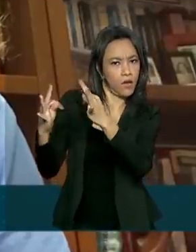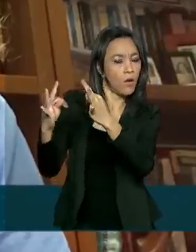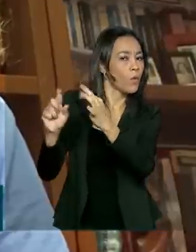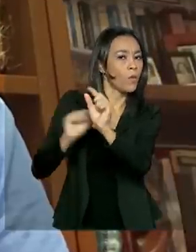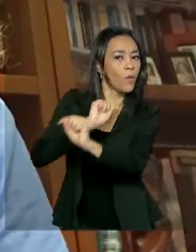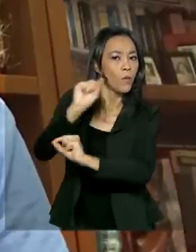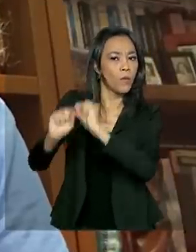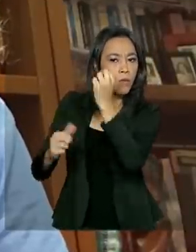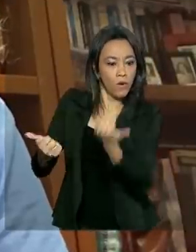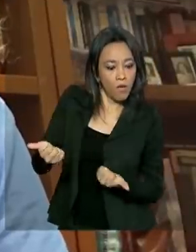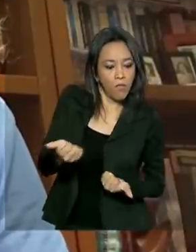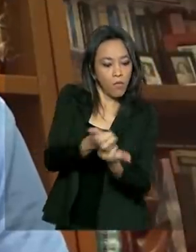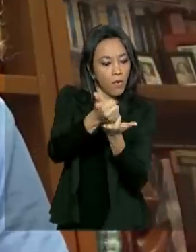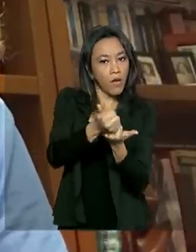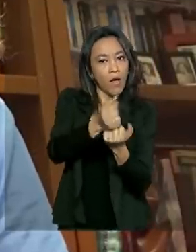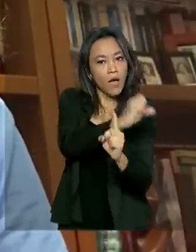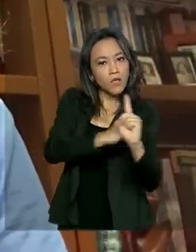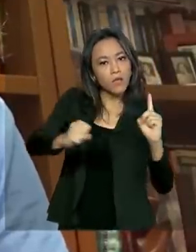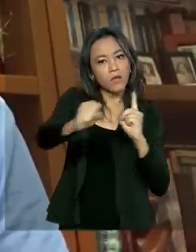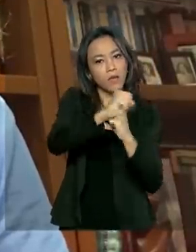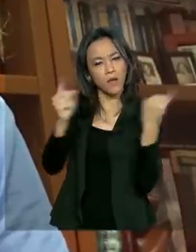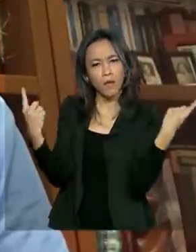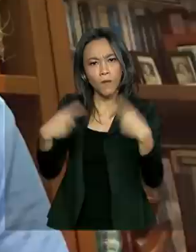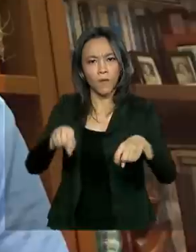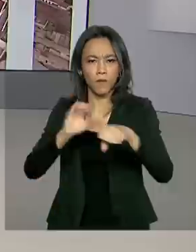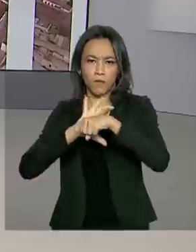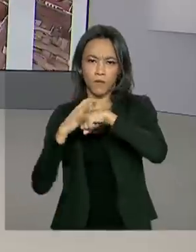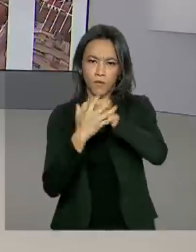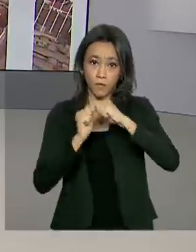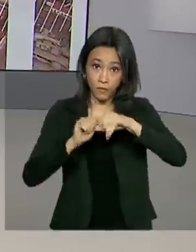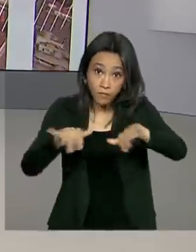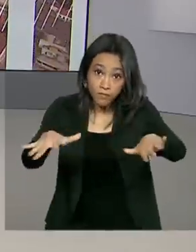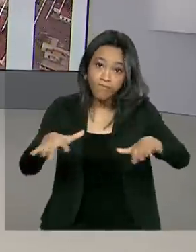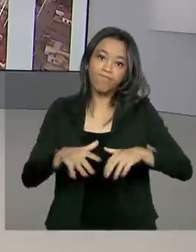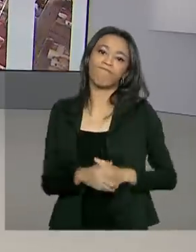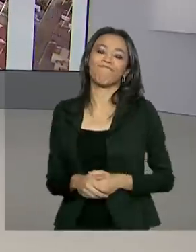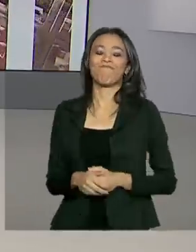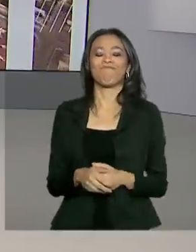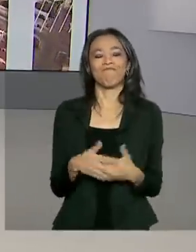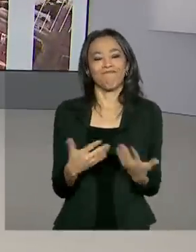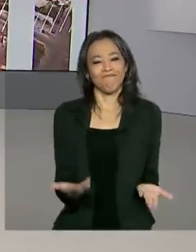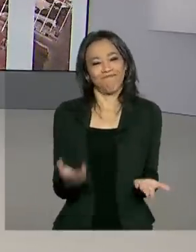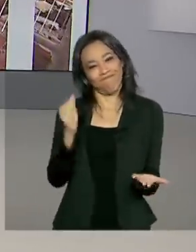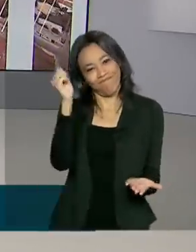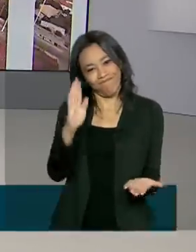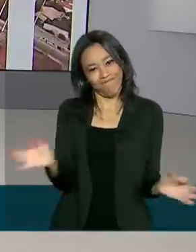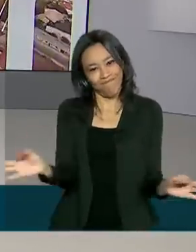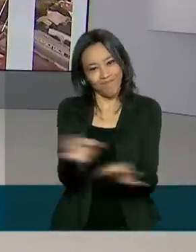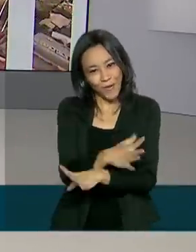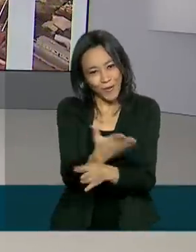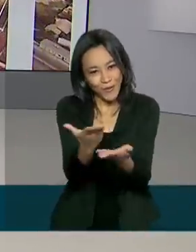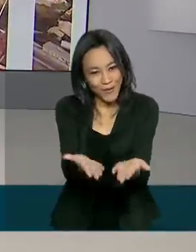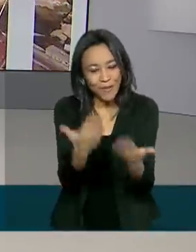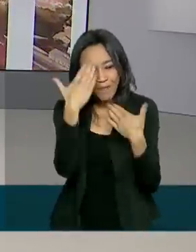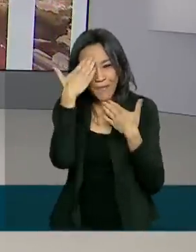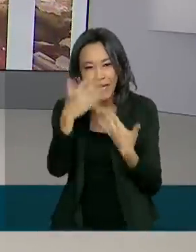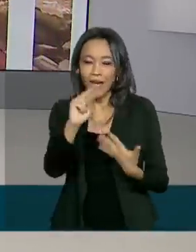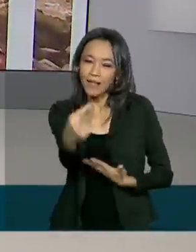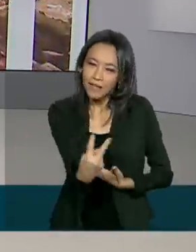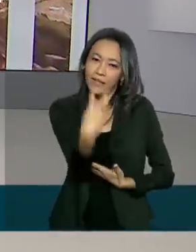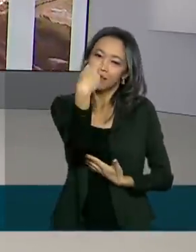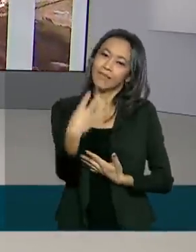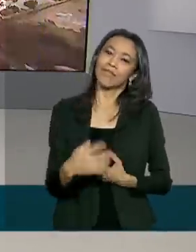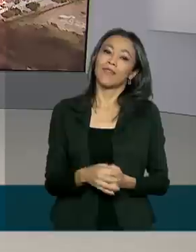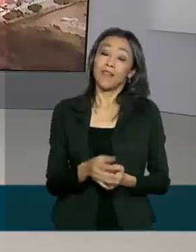apoiar a sociedade no combate ao coronavírus. O Brasil em Dia fica por aqui. Obrigada pela sua companhia, pela sua